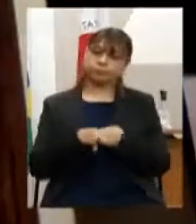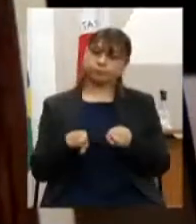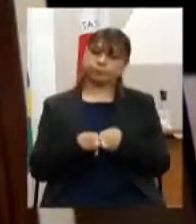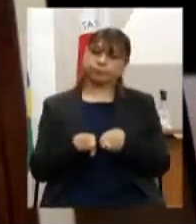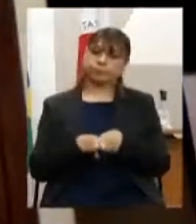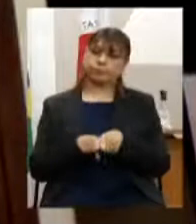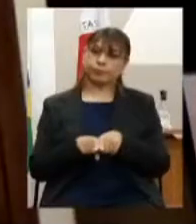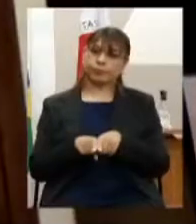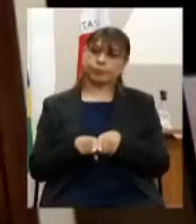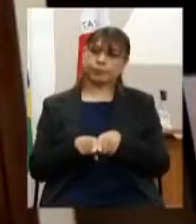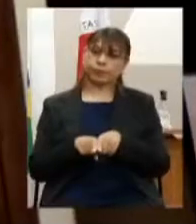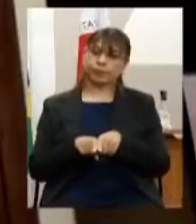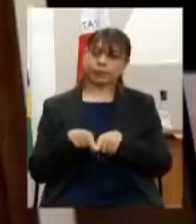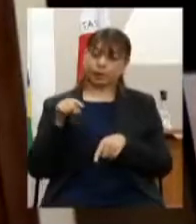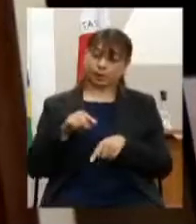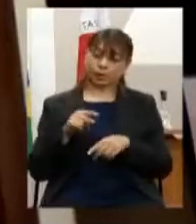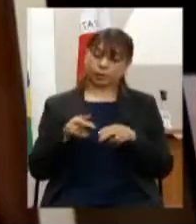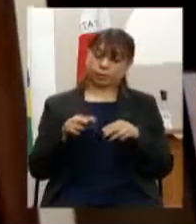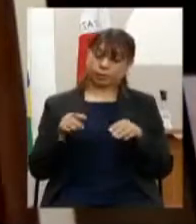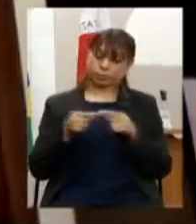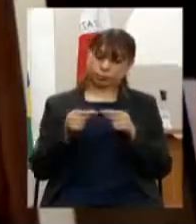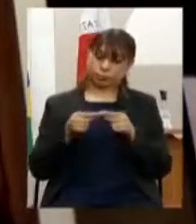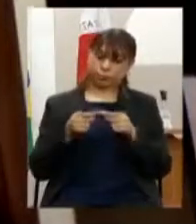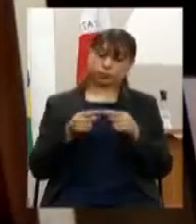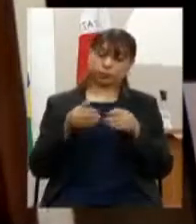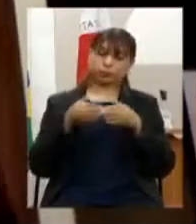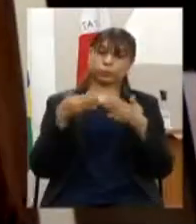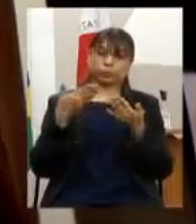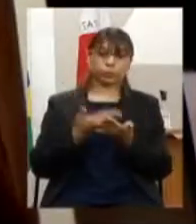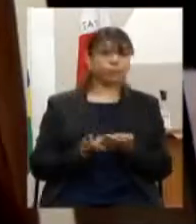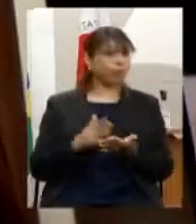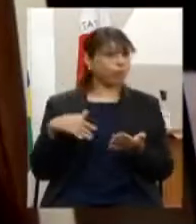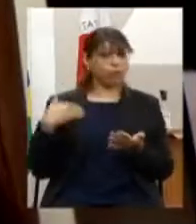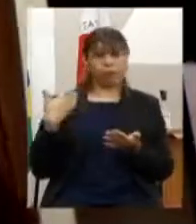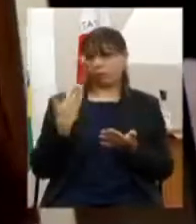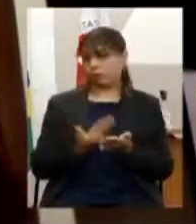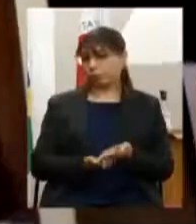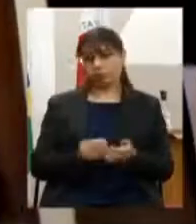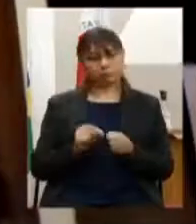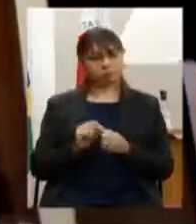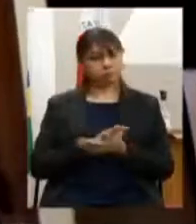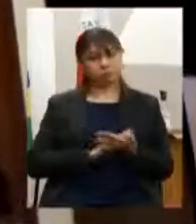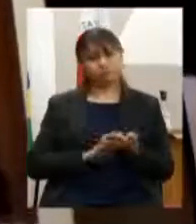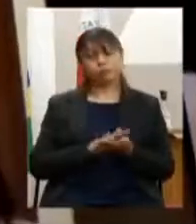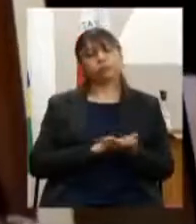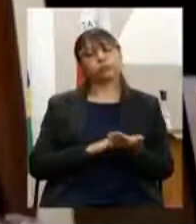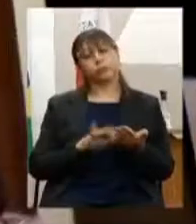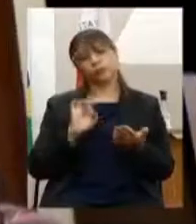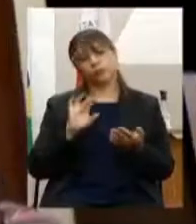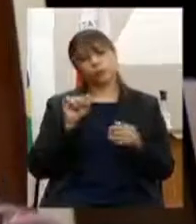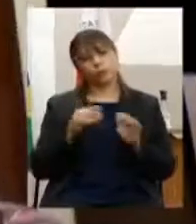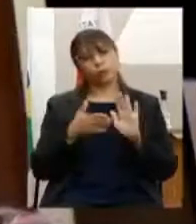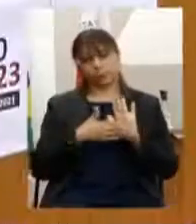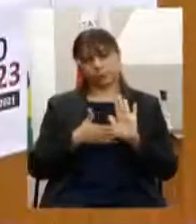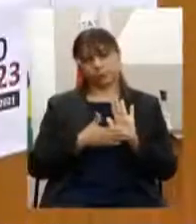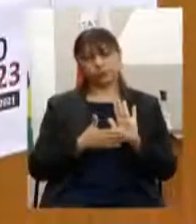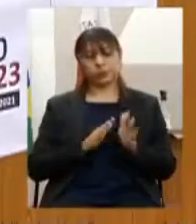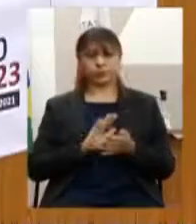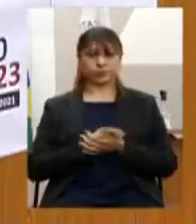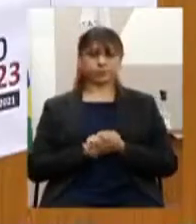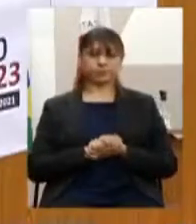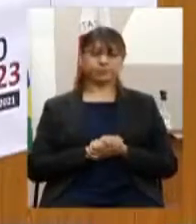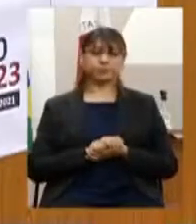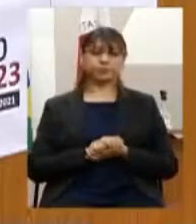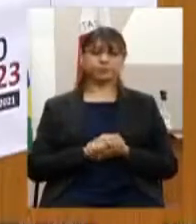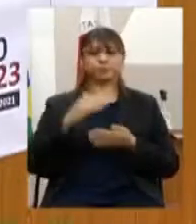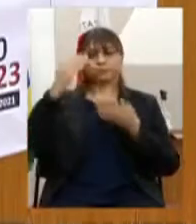que adudir do requerimento não foi efetivado até o momento estas são as nossas propostas muito